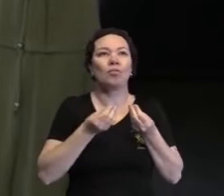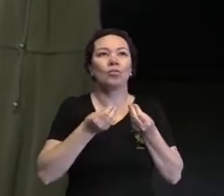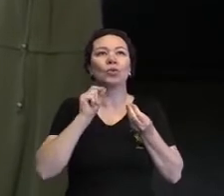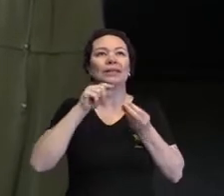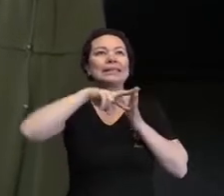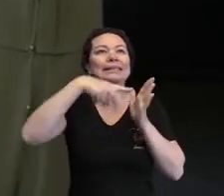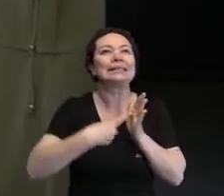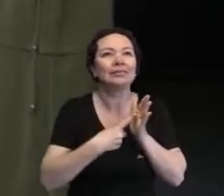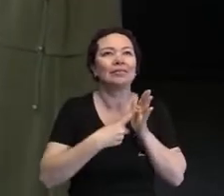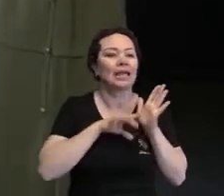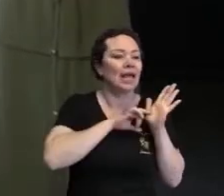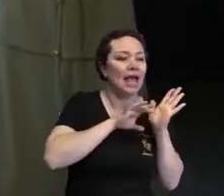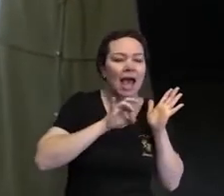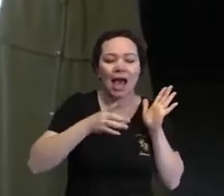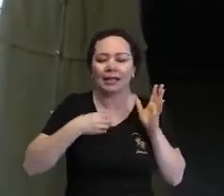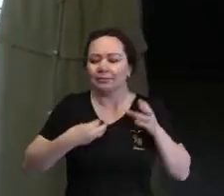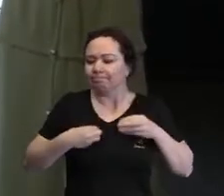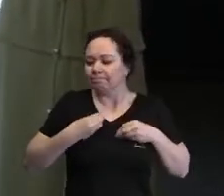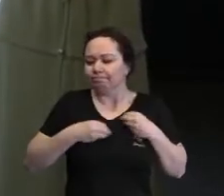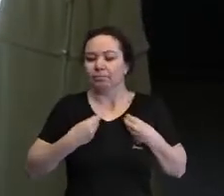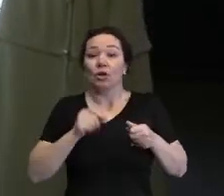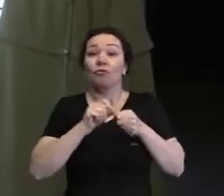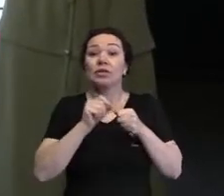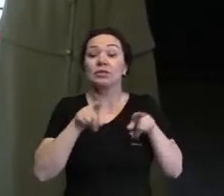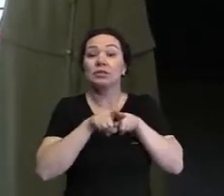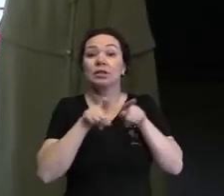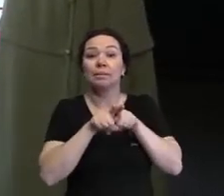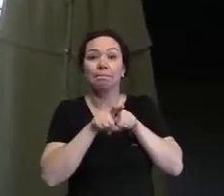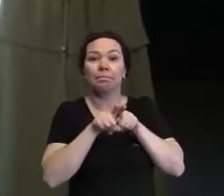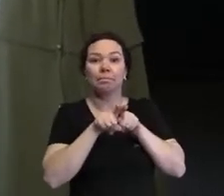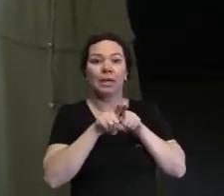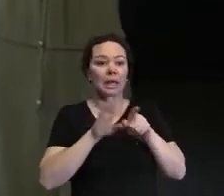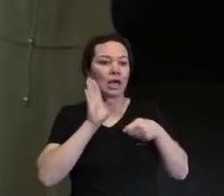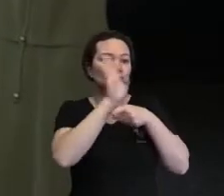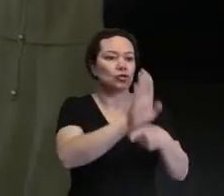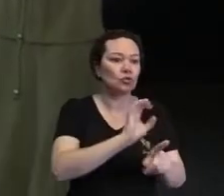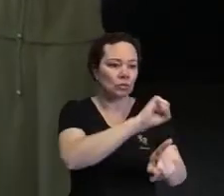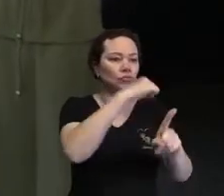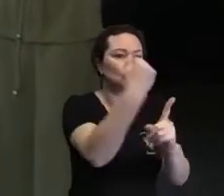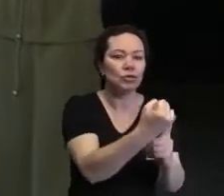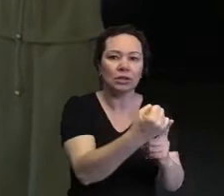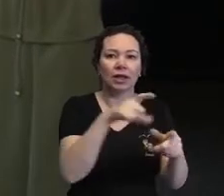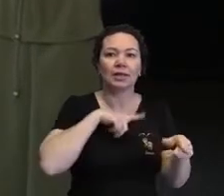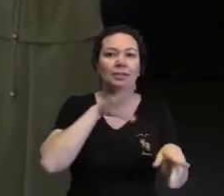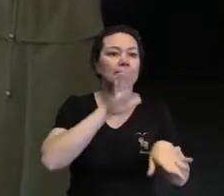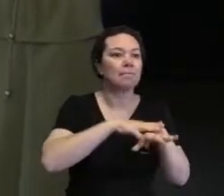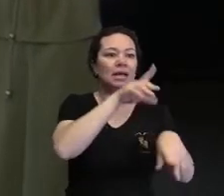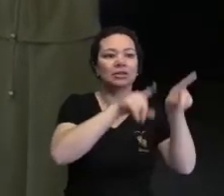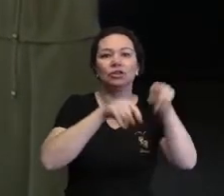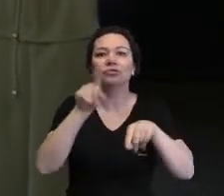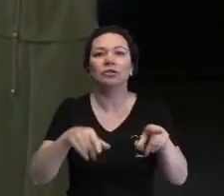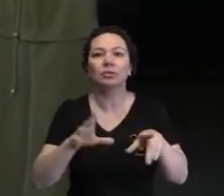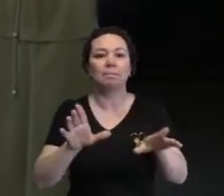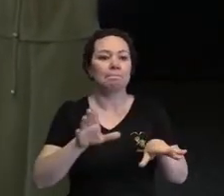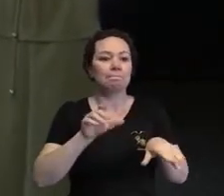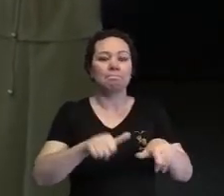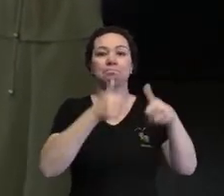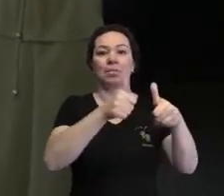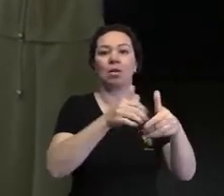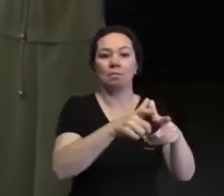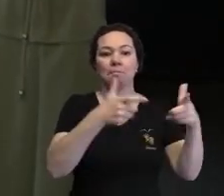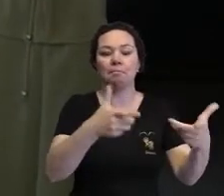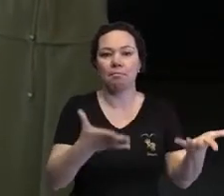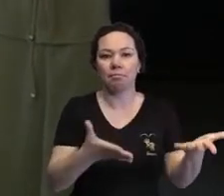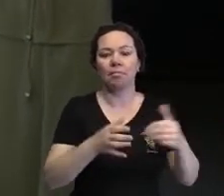na sociedade de uma forma mais empática, mais plural? Então, aqui a gente fala um pouquinho sobre como fazer